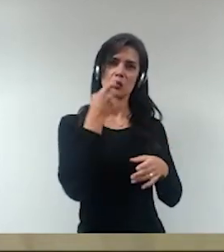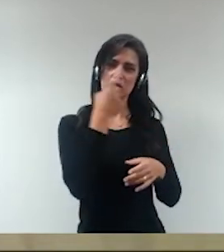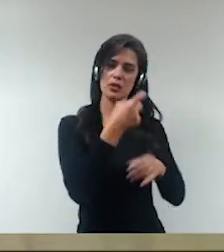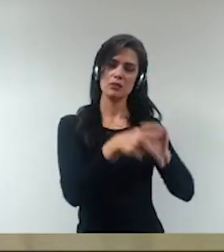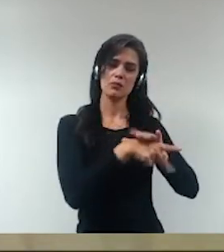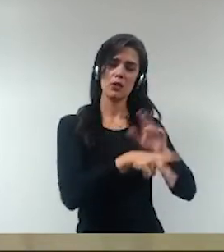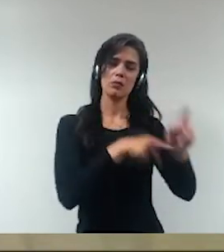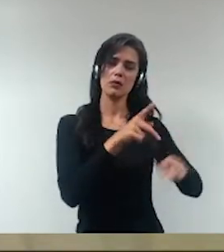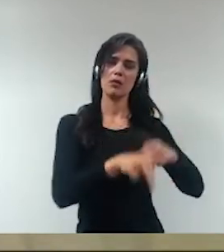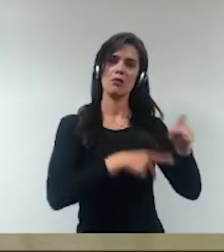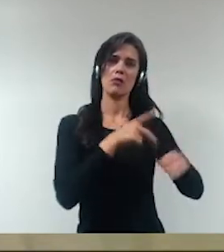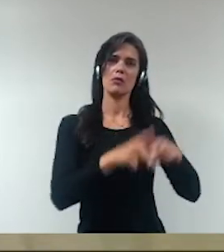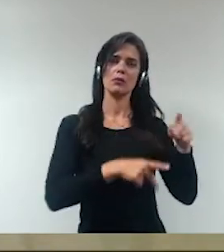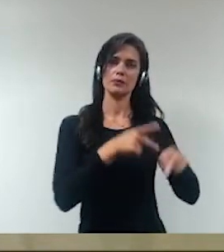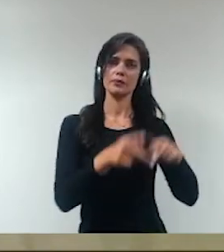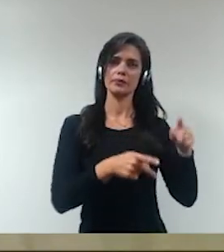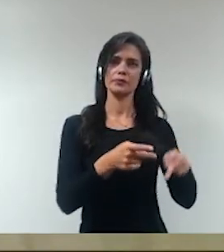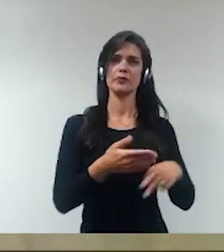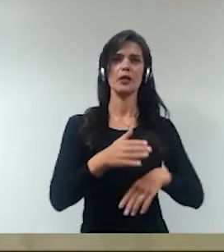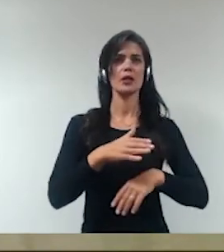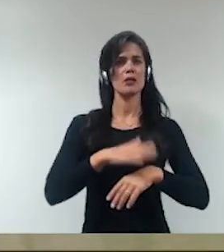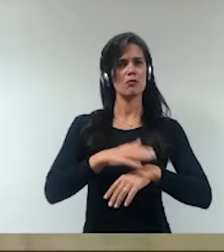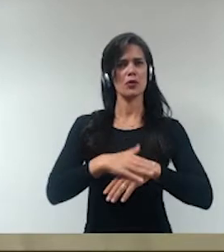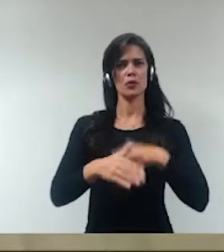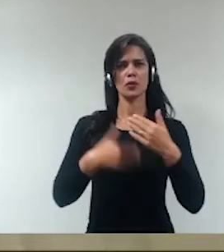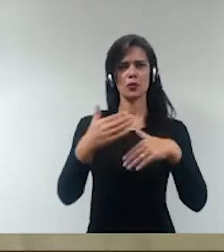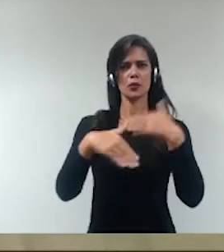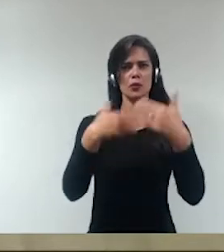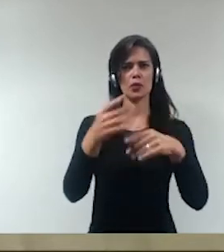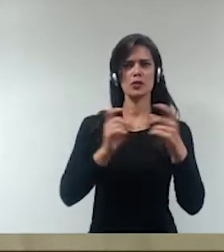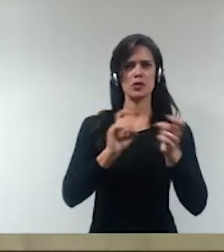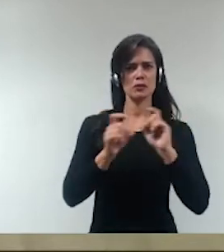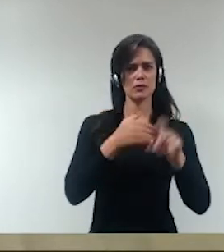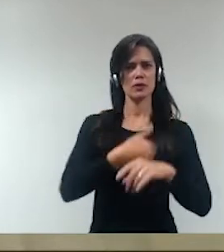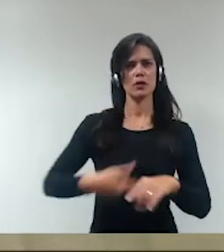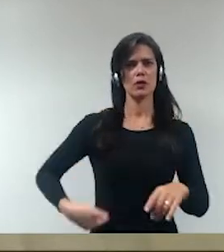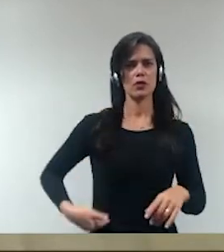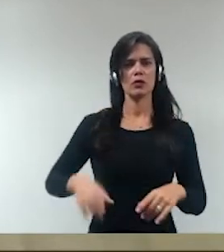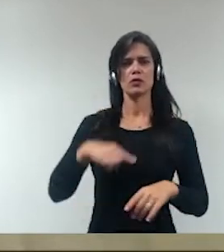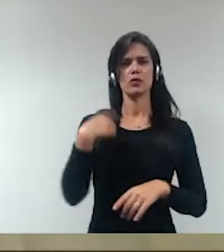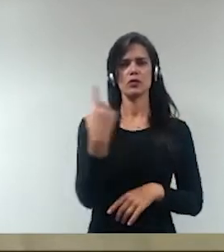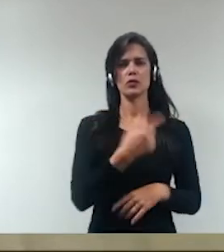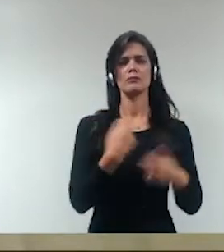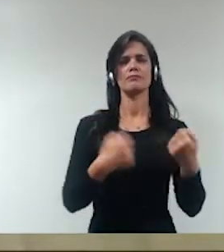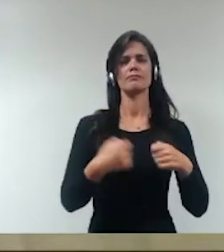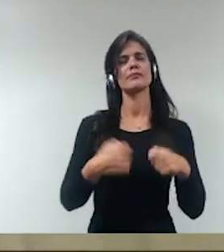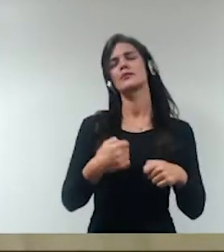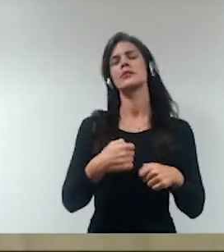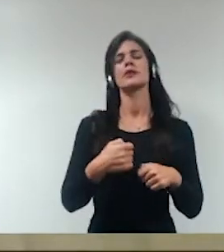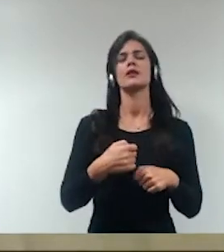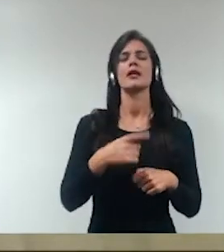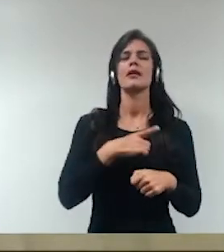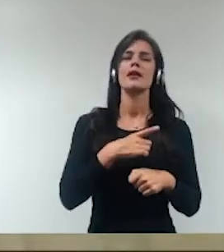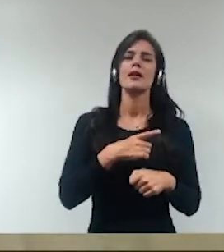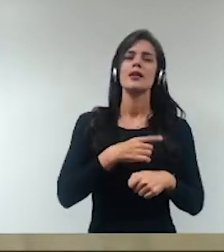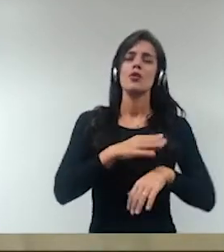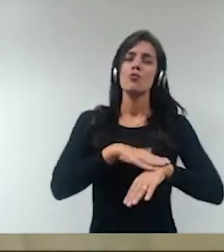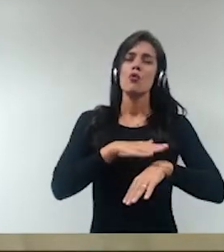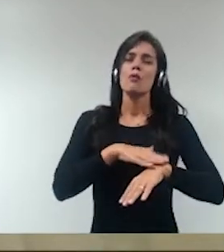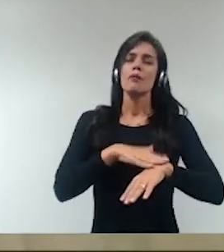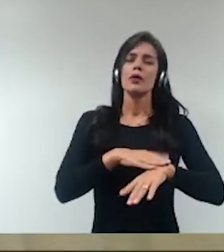E nesse passo evolutivo em termos de governança, nós vamos ver que a governança chegou num ponto, né,